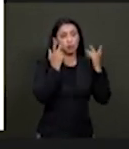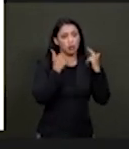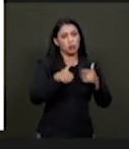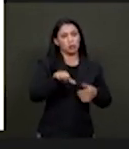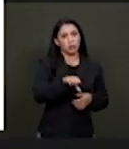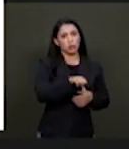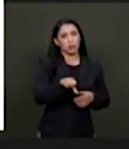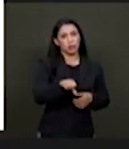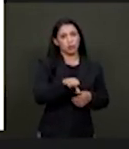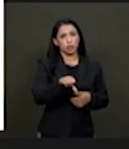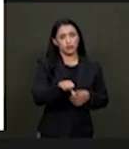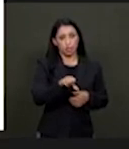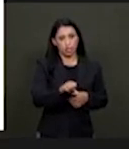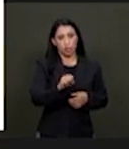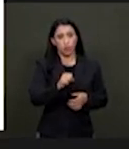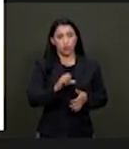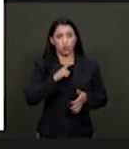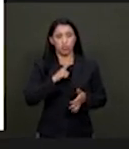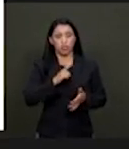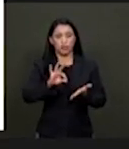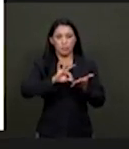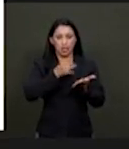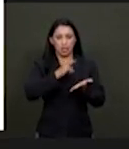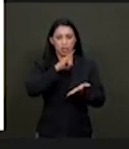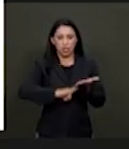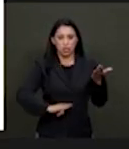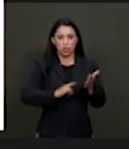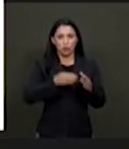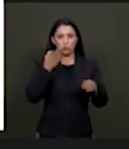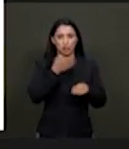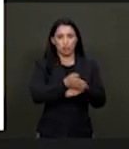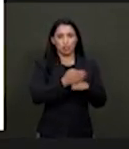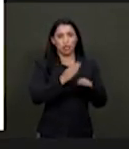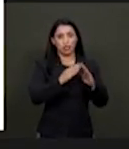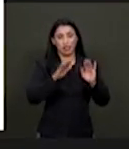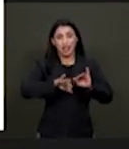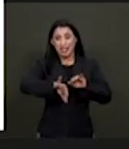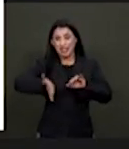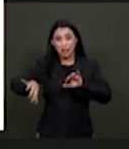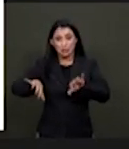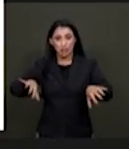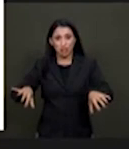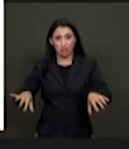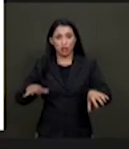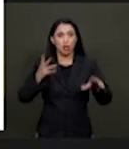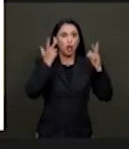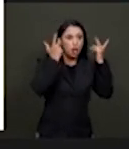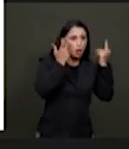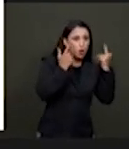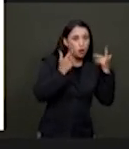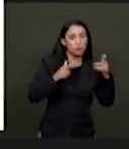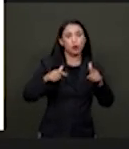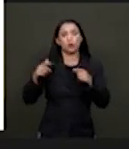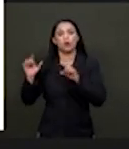quando se inicia o registro de matrículas do público-alvo da educação especial, separadamente em classes comuns, classes especiais